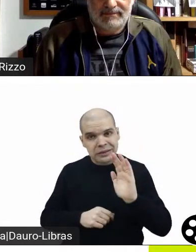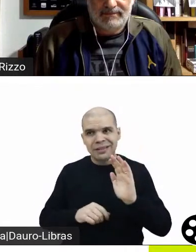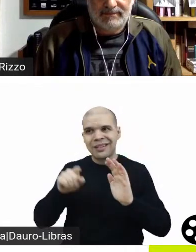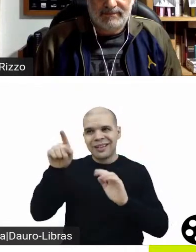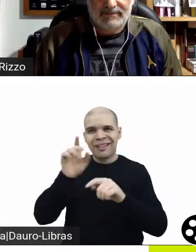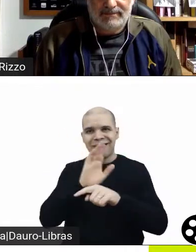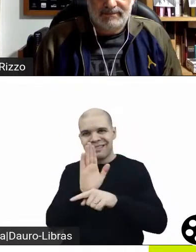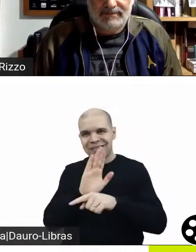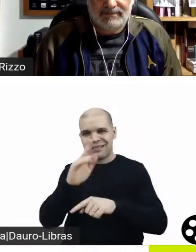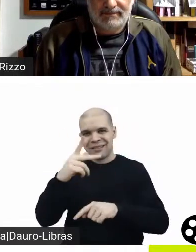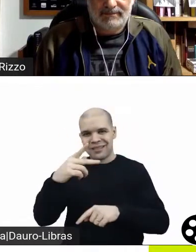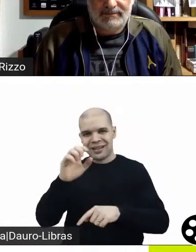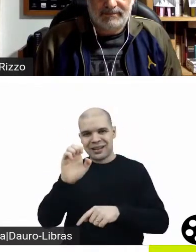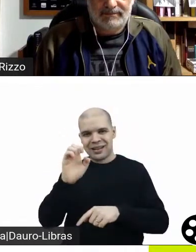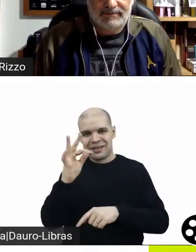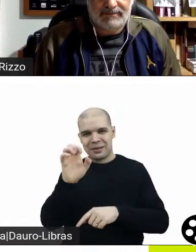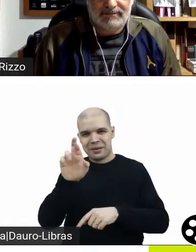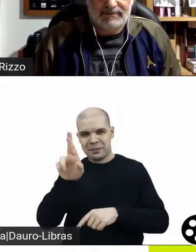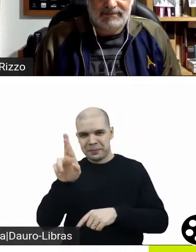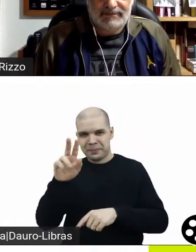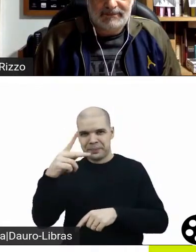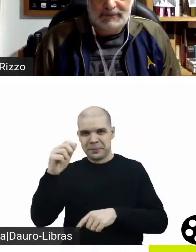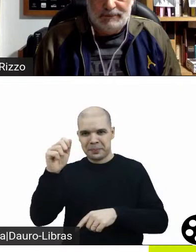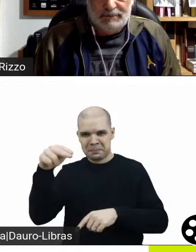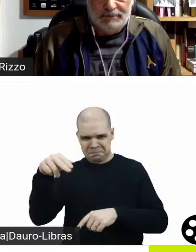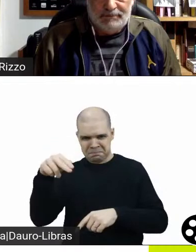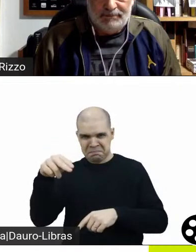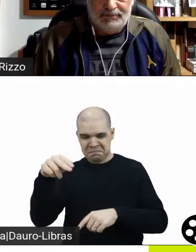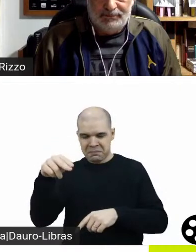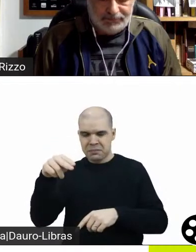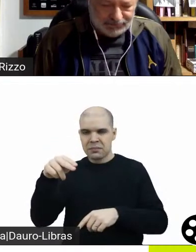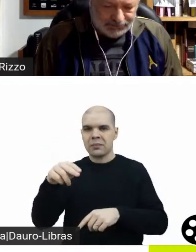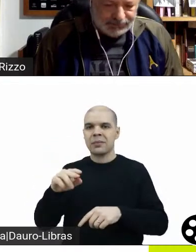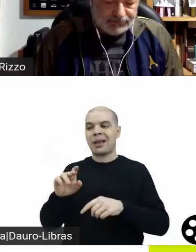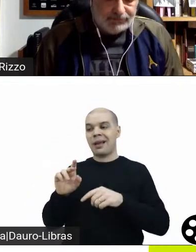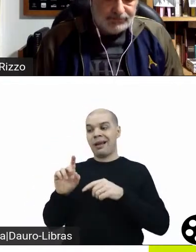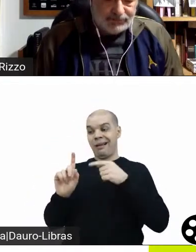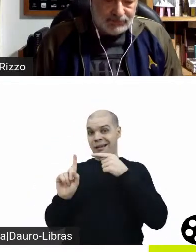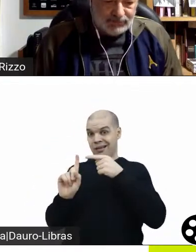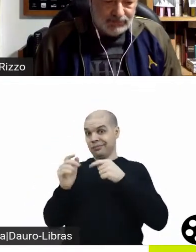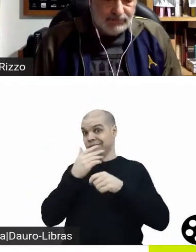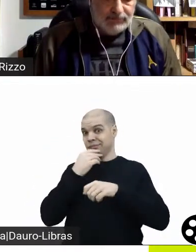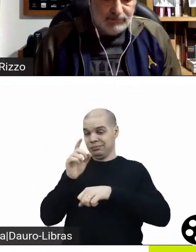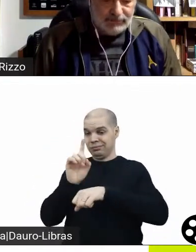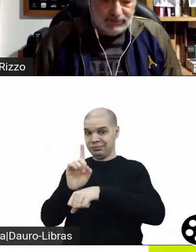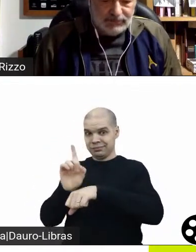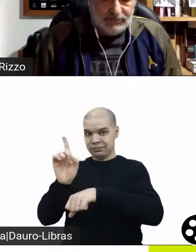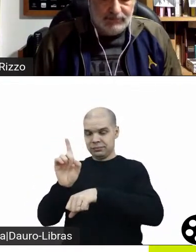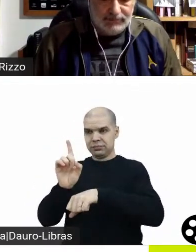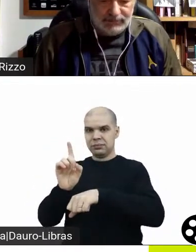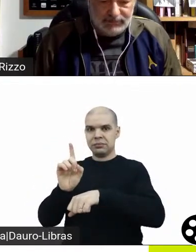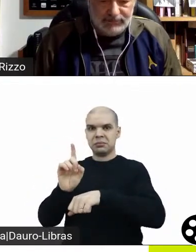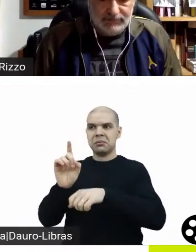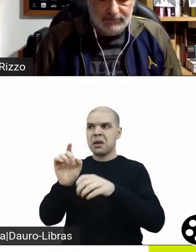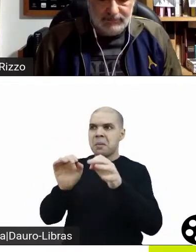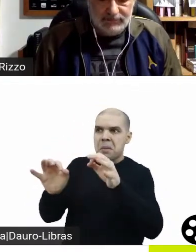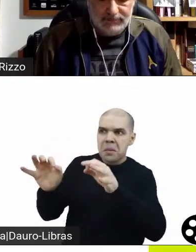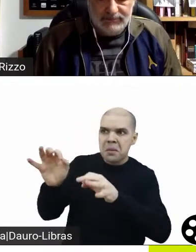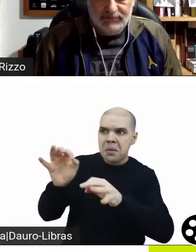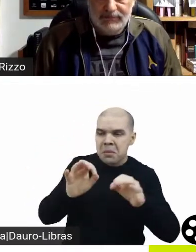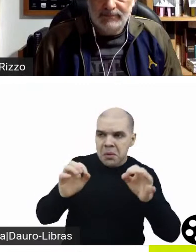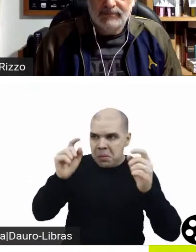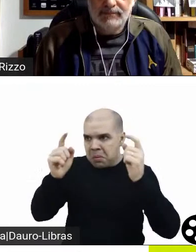possivelmente não teve o corte final, não deve ter tido decisões criativas suficientes para poder moldar o filme